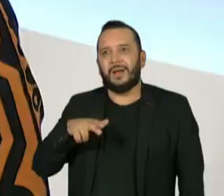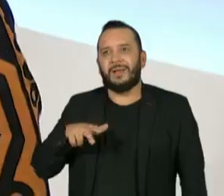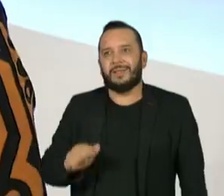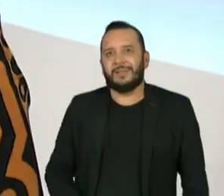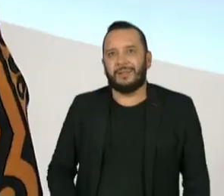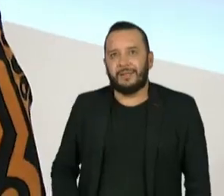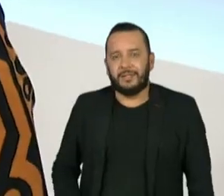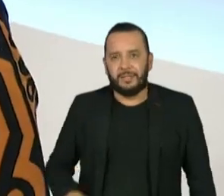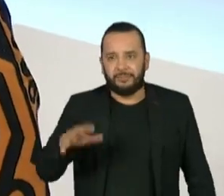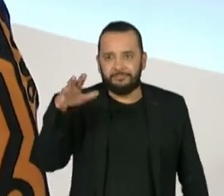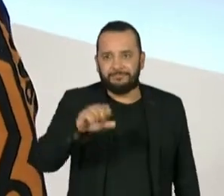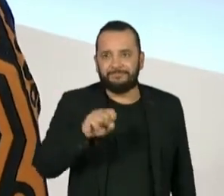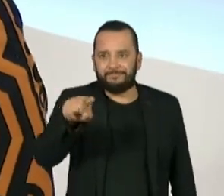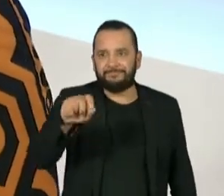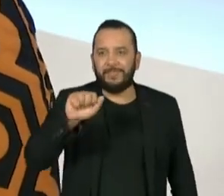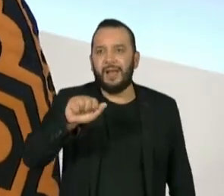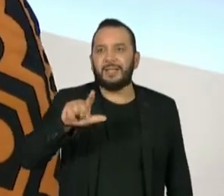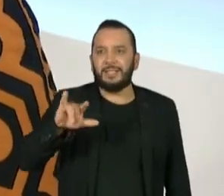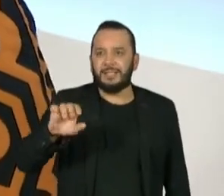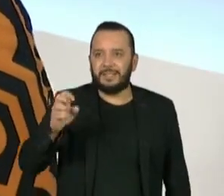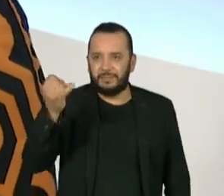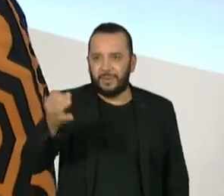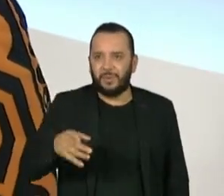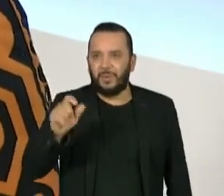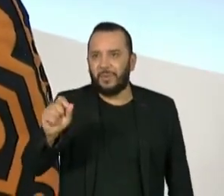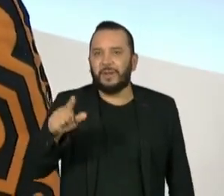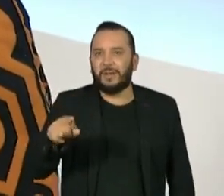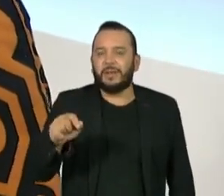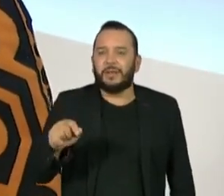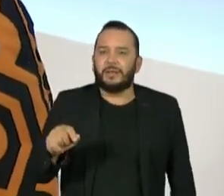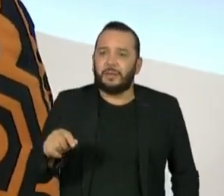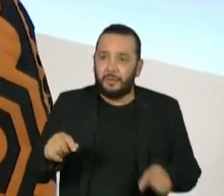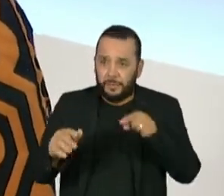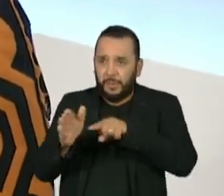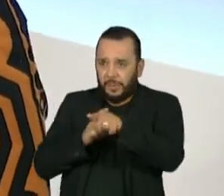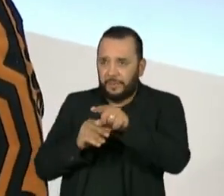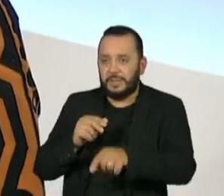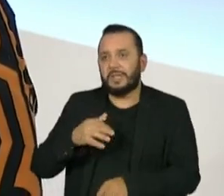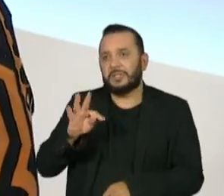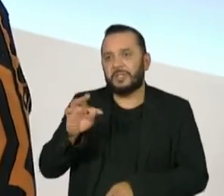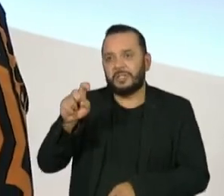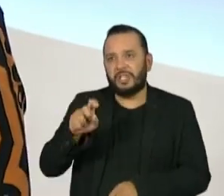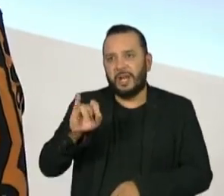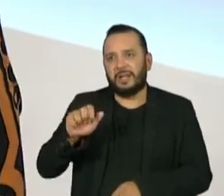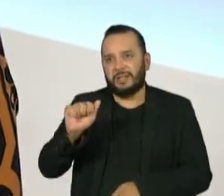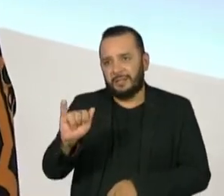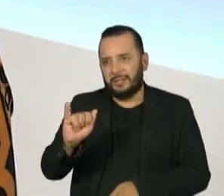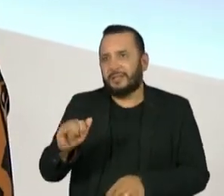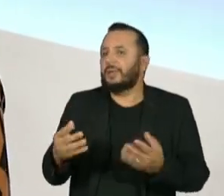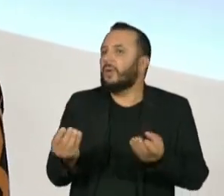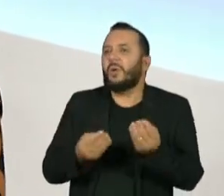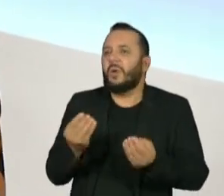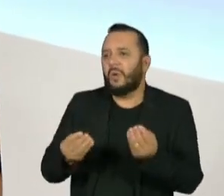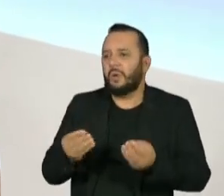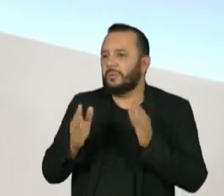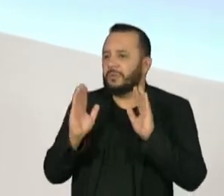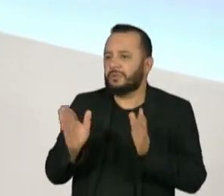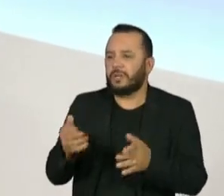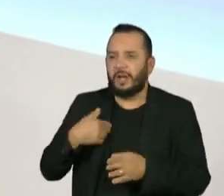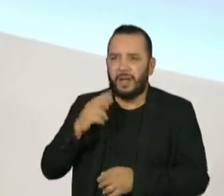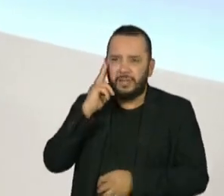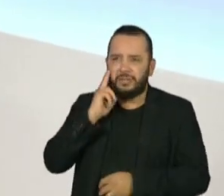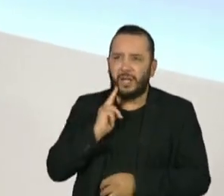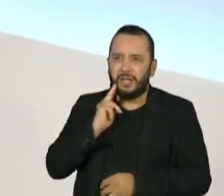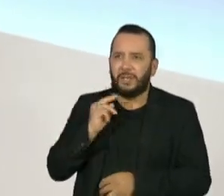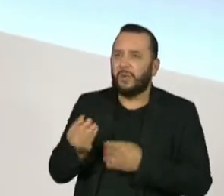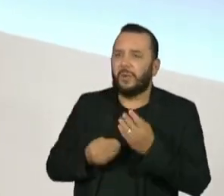Quero pegar o gancho da Alice, Tchay, e falar um pouco sobre como é que a gente consegue engajar cada vez mais a sociedade de maneira geral e